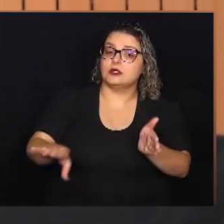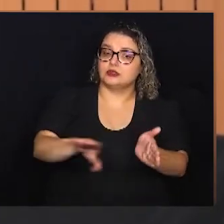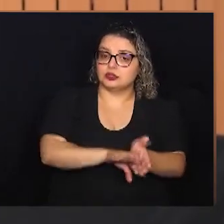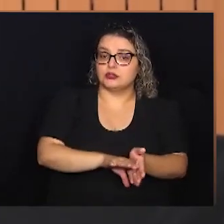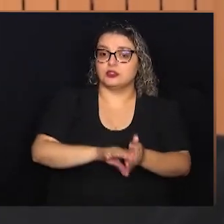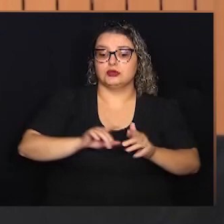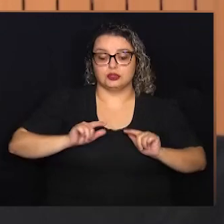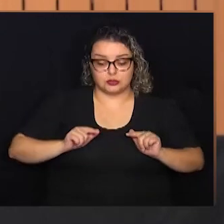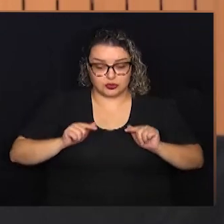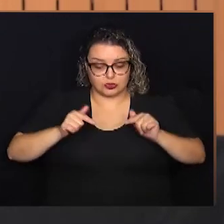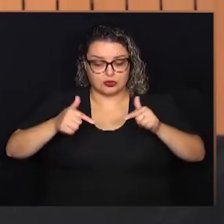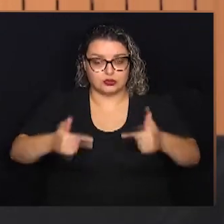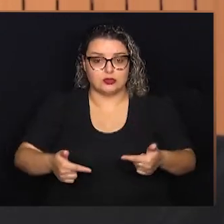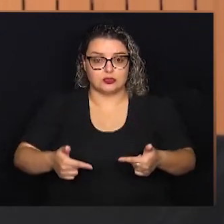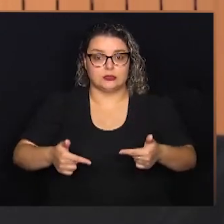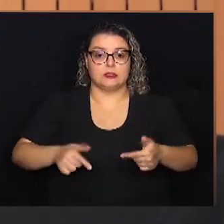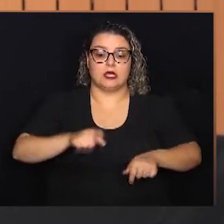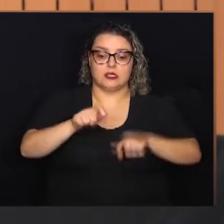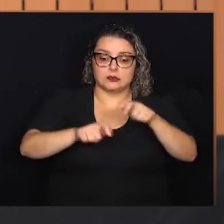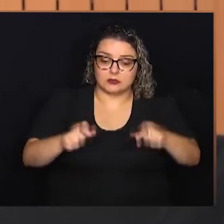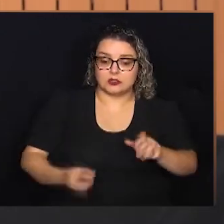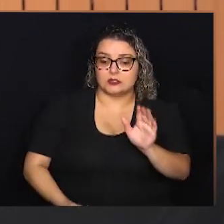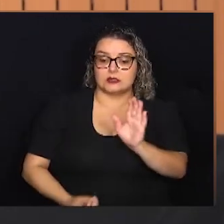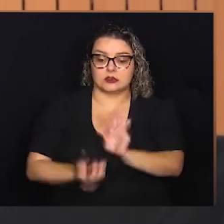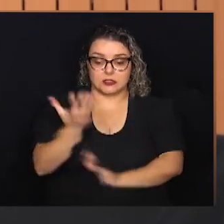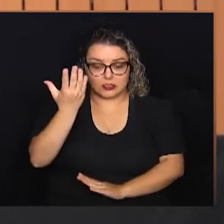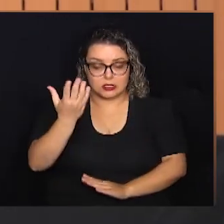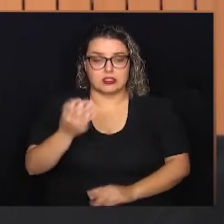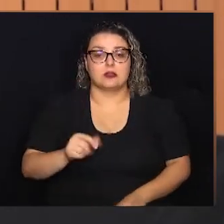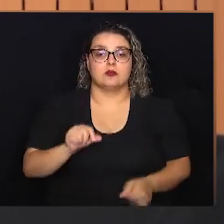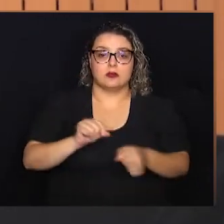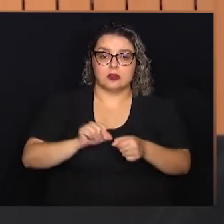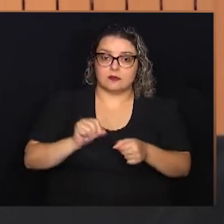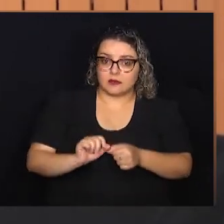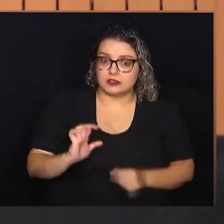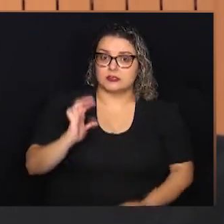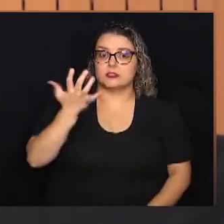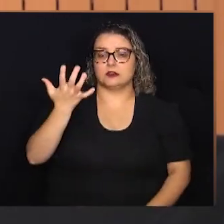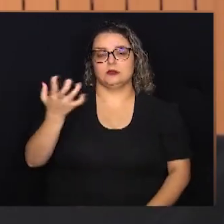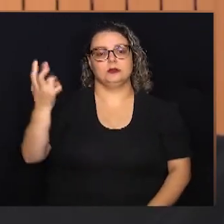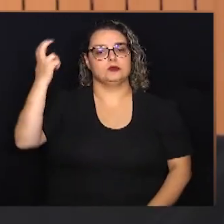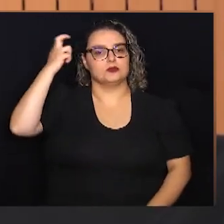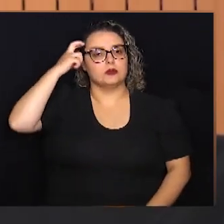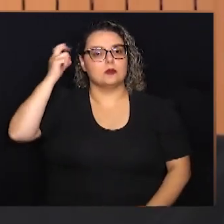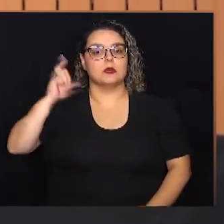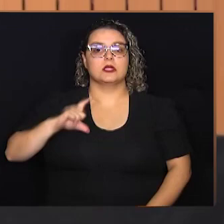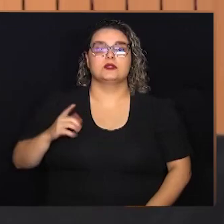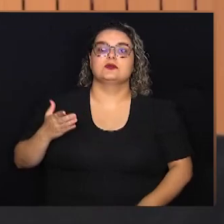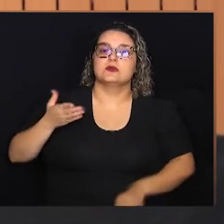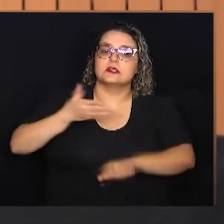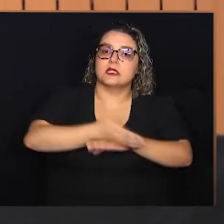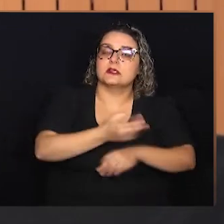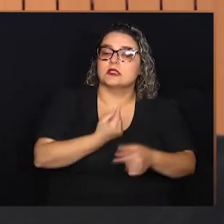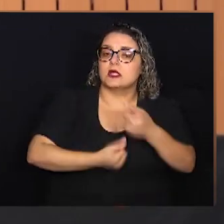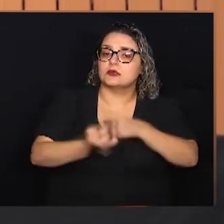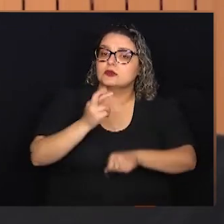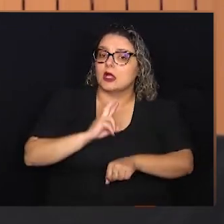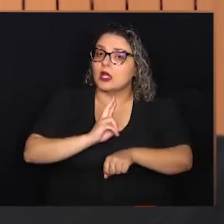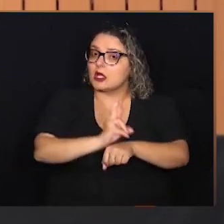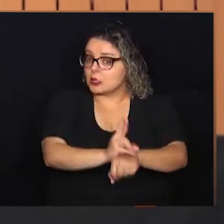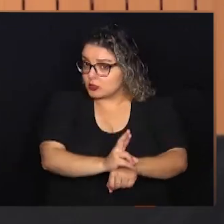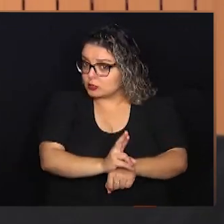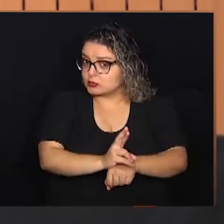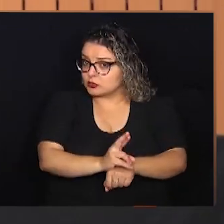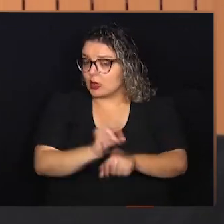uma lei que veio de uma luta dos fazedores de cultura para que tivessem acesso a recursos,